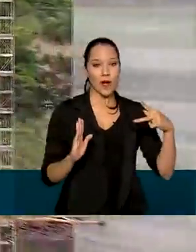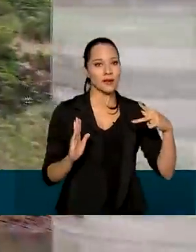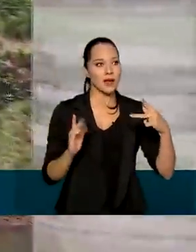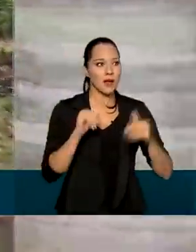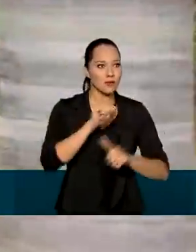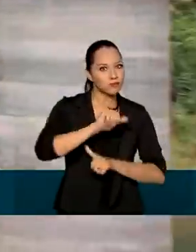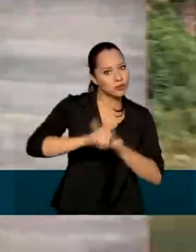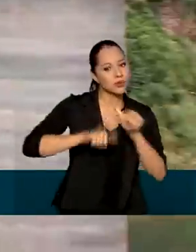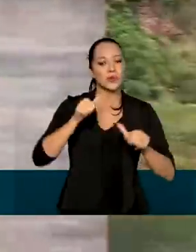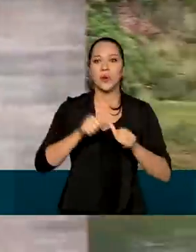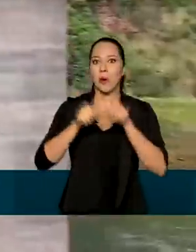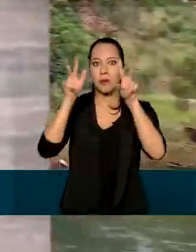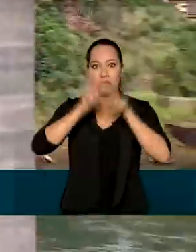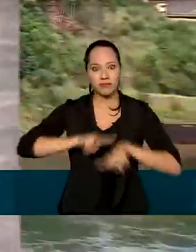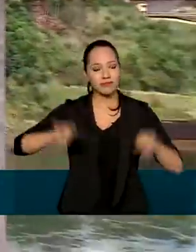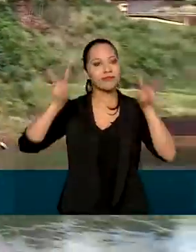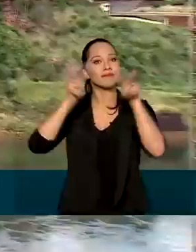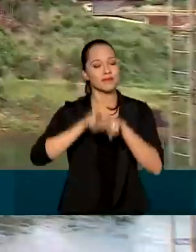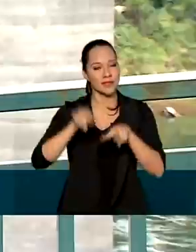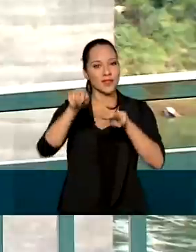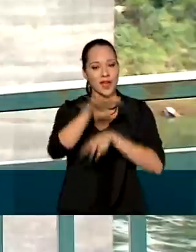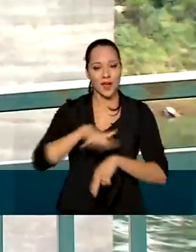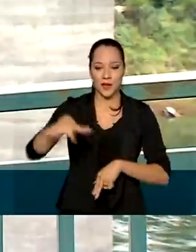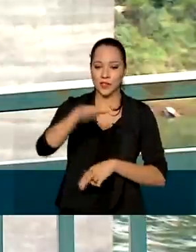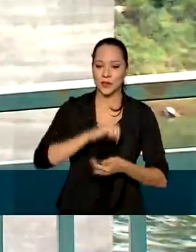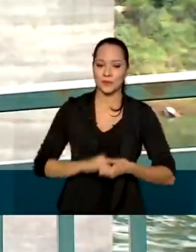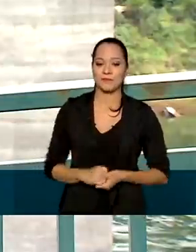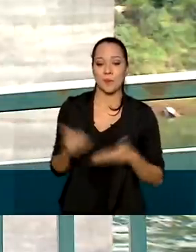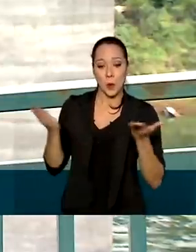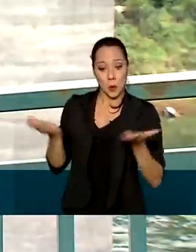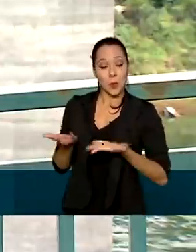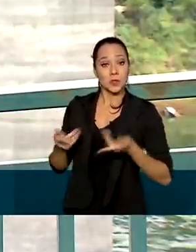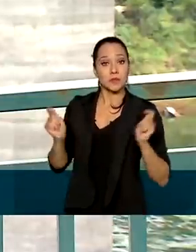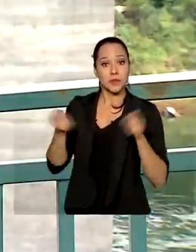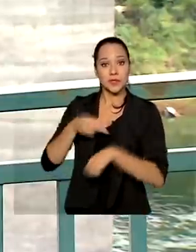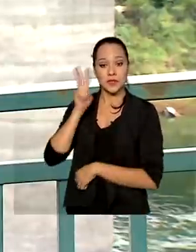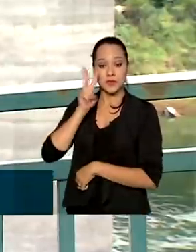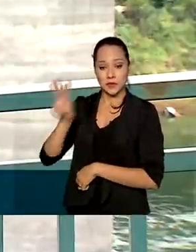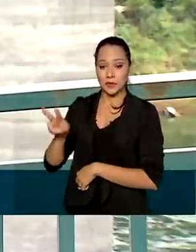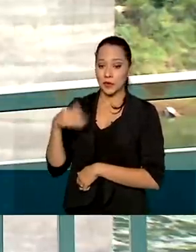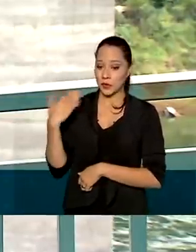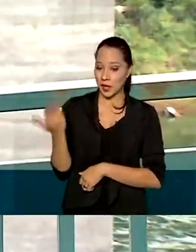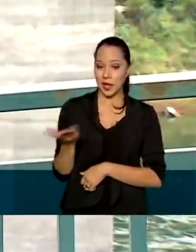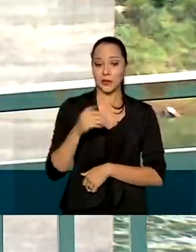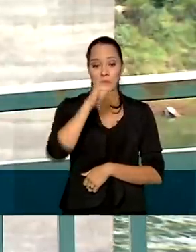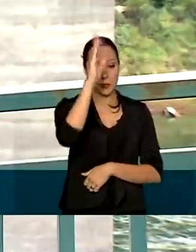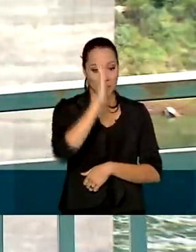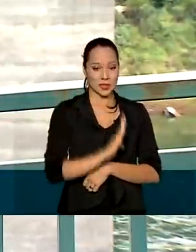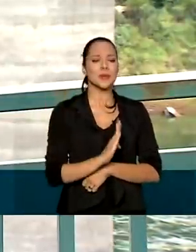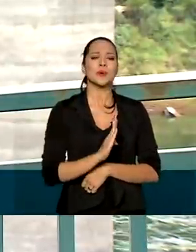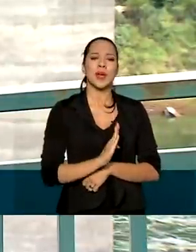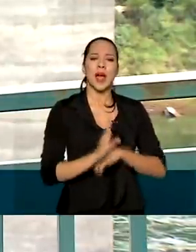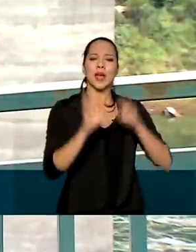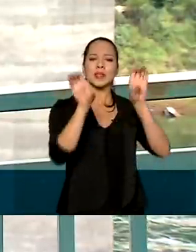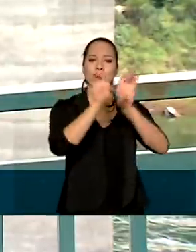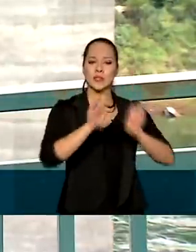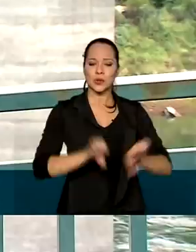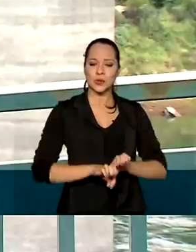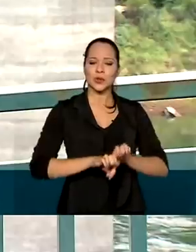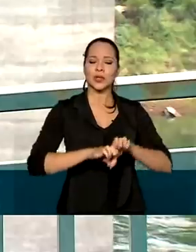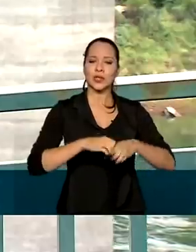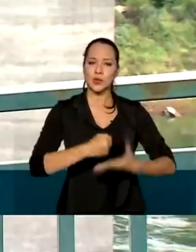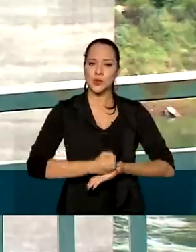mudou definitivamente a paisagem da região. Hoje já é possível ver aqui do lado brasileiro parte das estruturas que darão